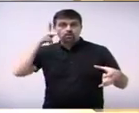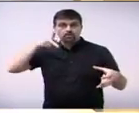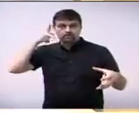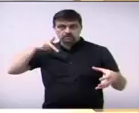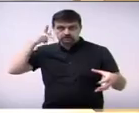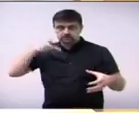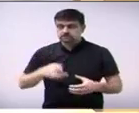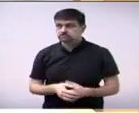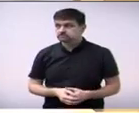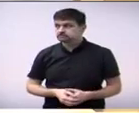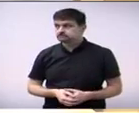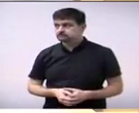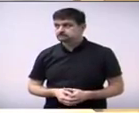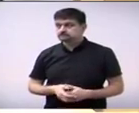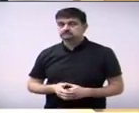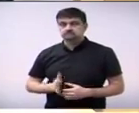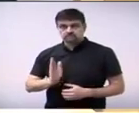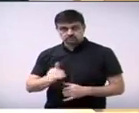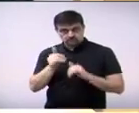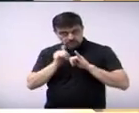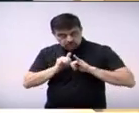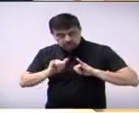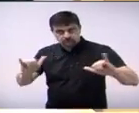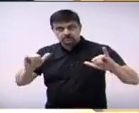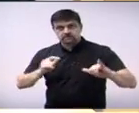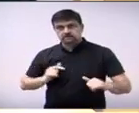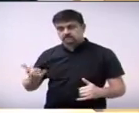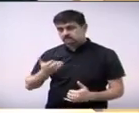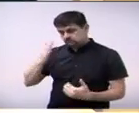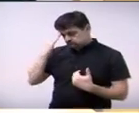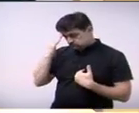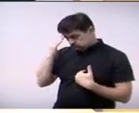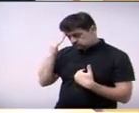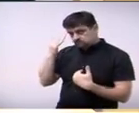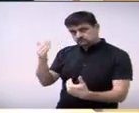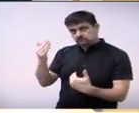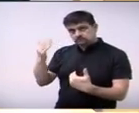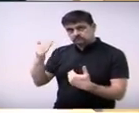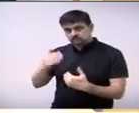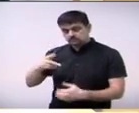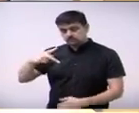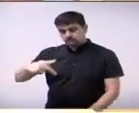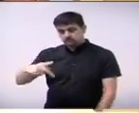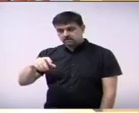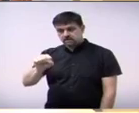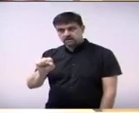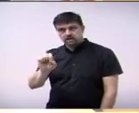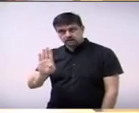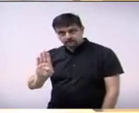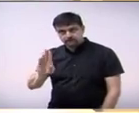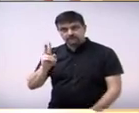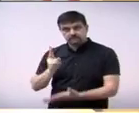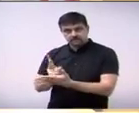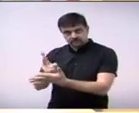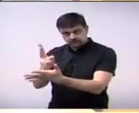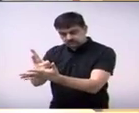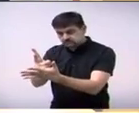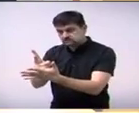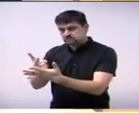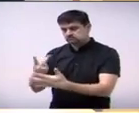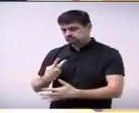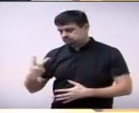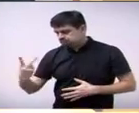eu sempre falei da outra vez, agradecer ao PSB, que sempre deixou as portas abertas também,